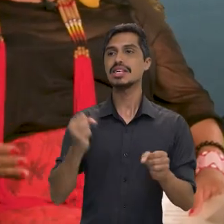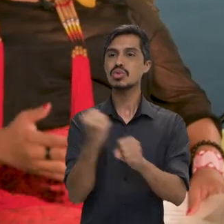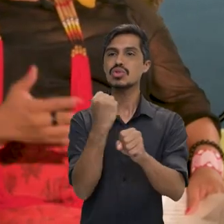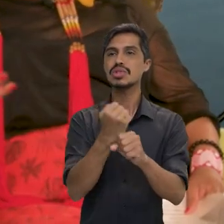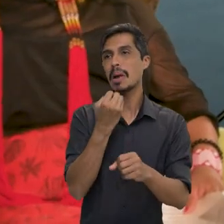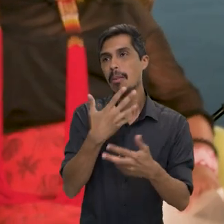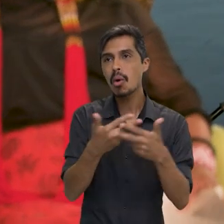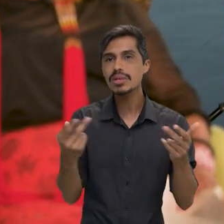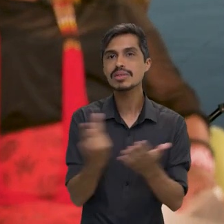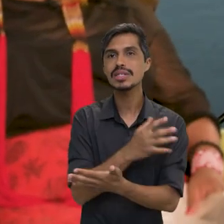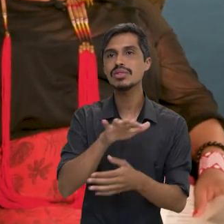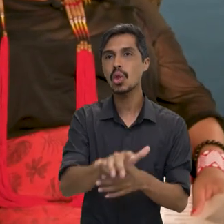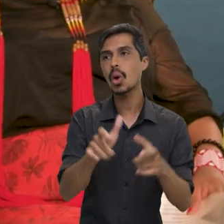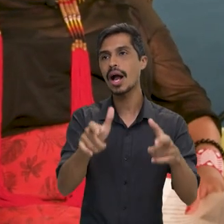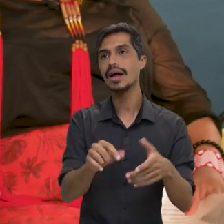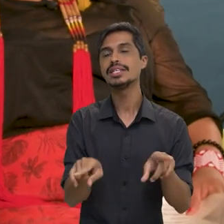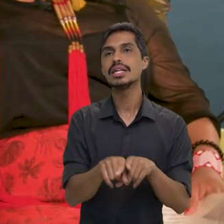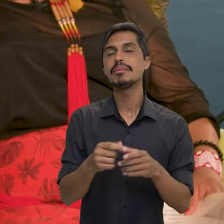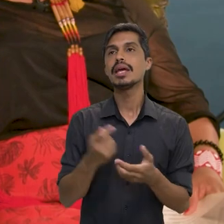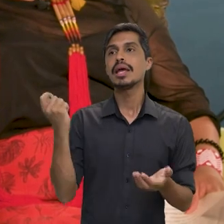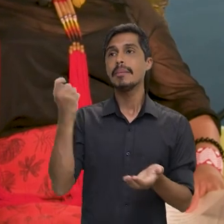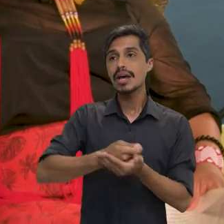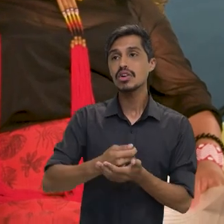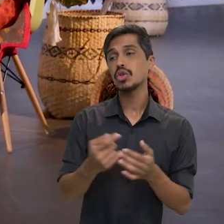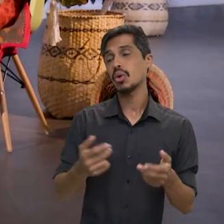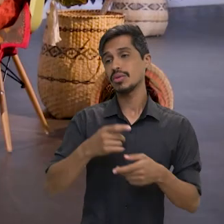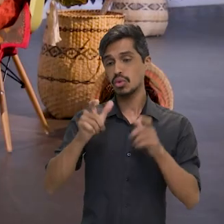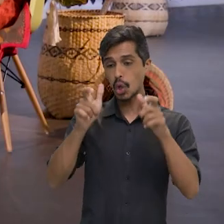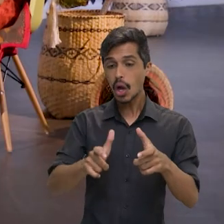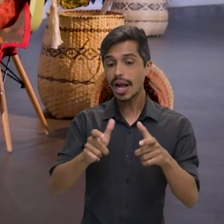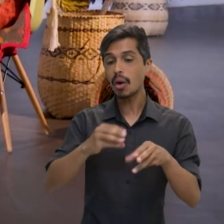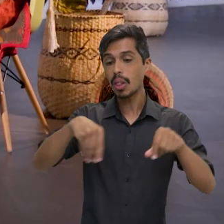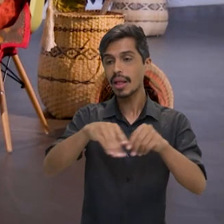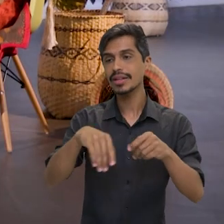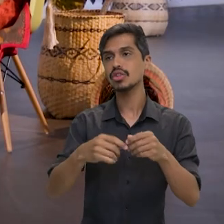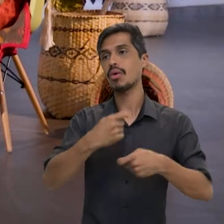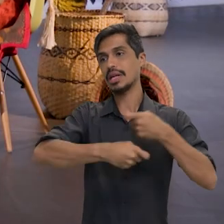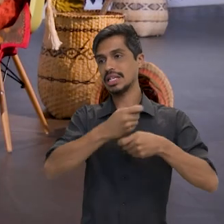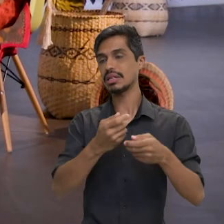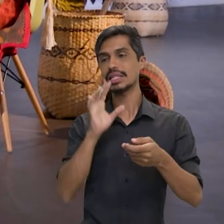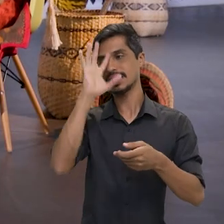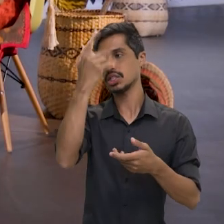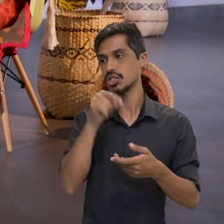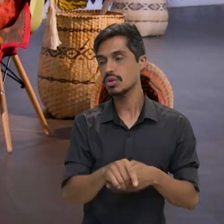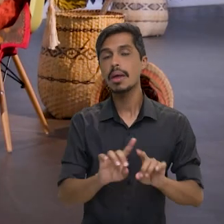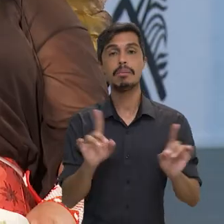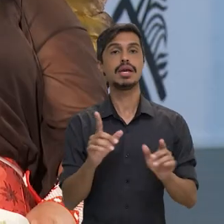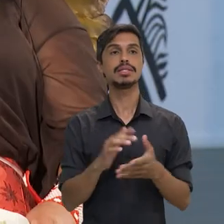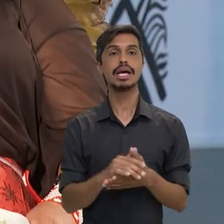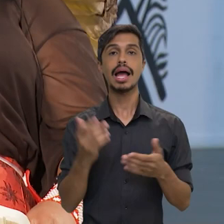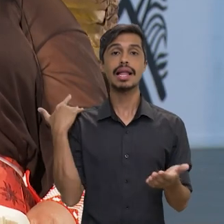E a terra ser avaliada no valor de mercado. E até agora, Constitucionalmente,